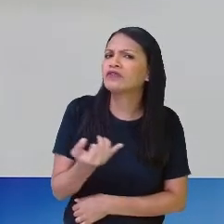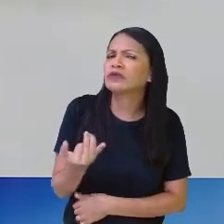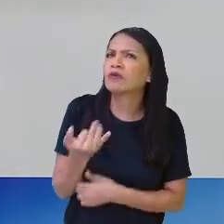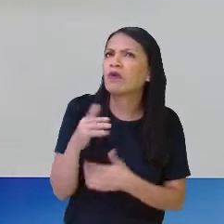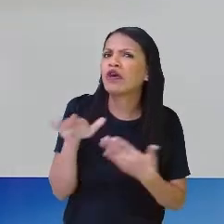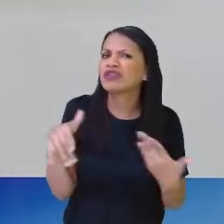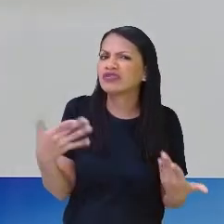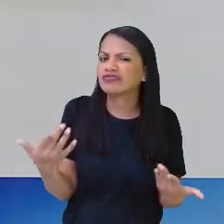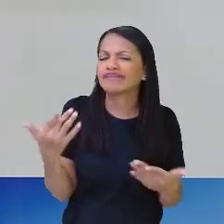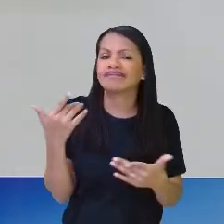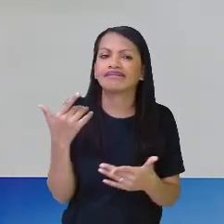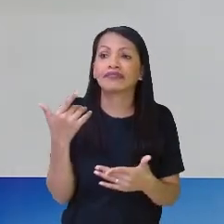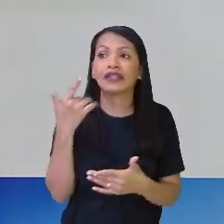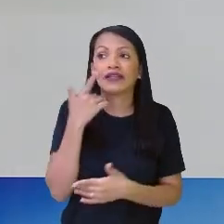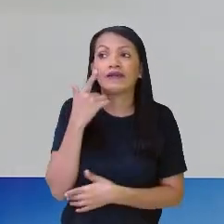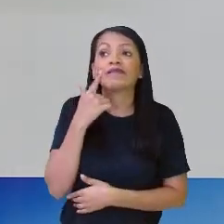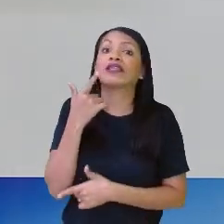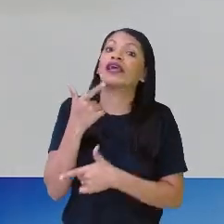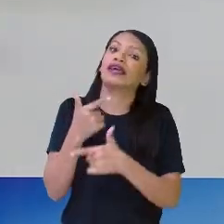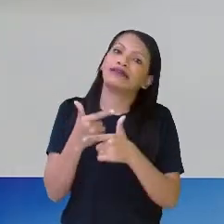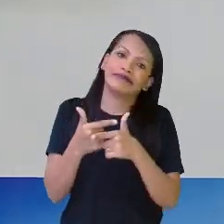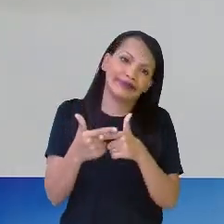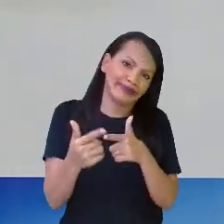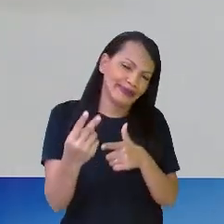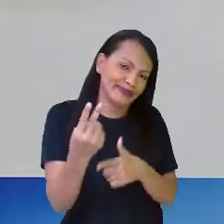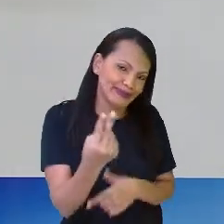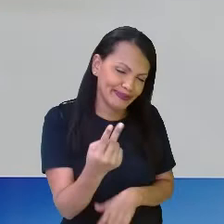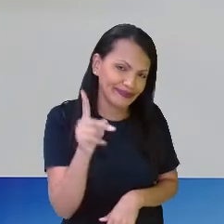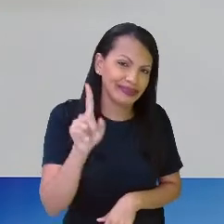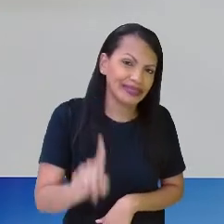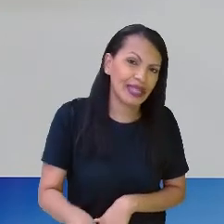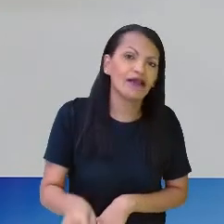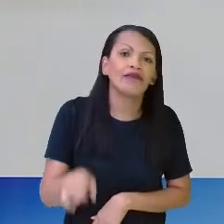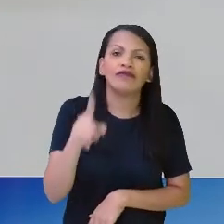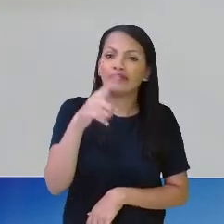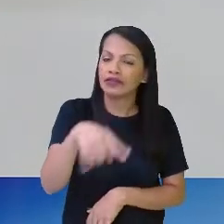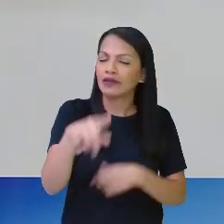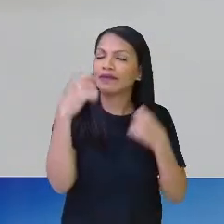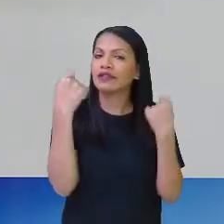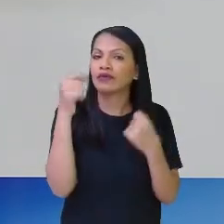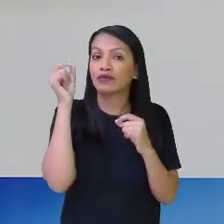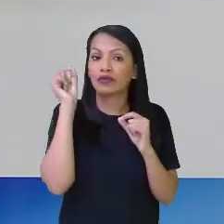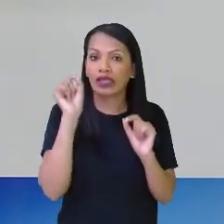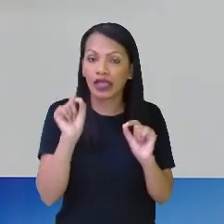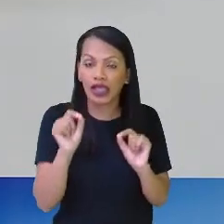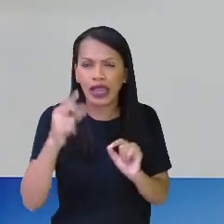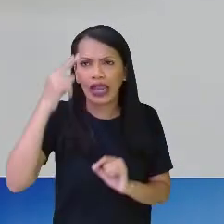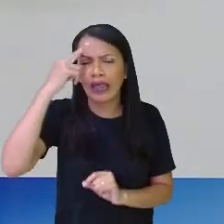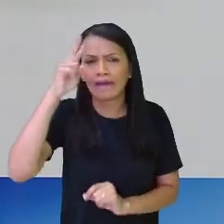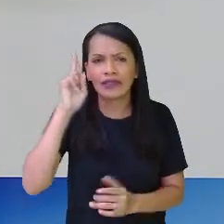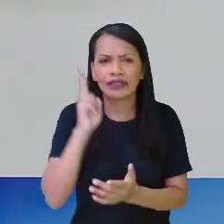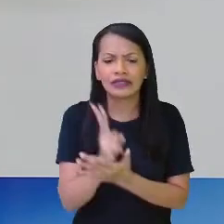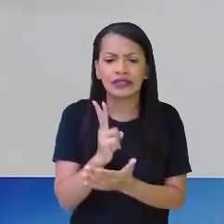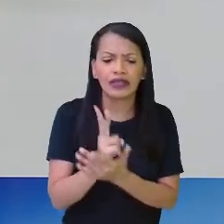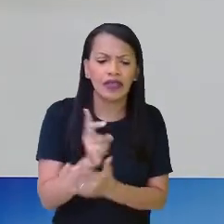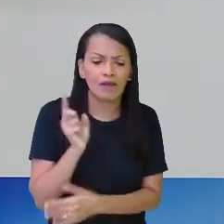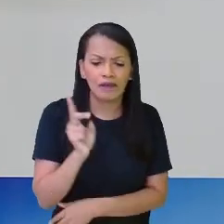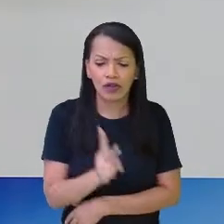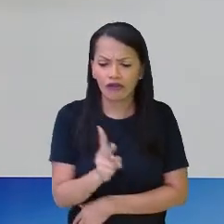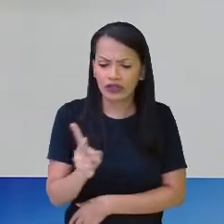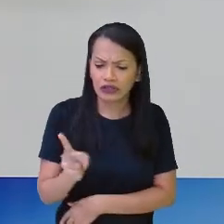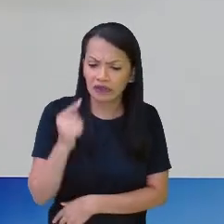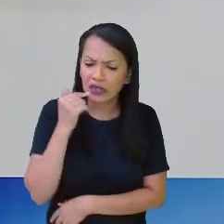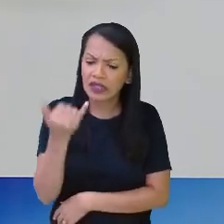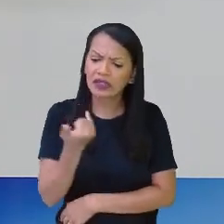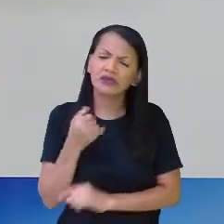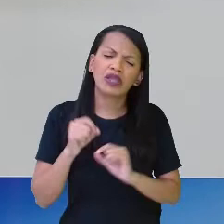Então, em duas. É a primeira coisa que você tem que... Não esquece disso. A professora Márcia disse que